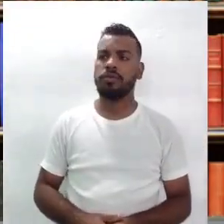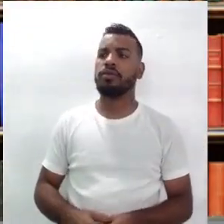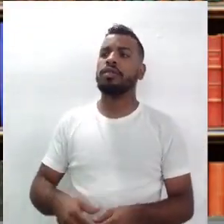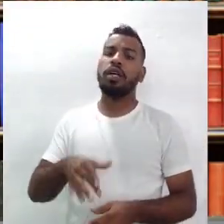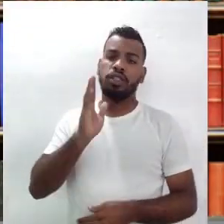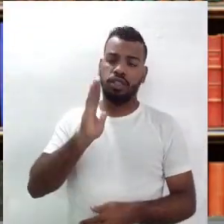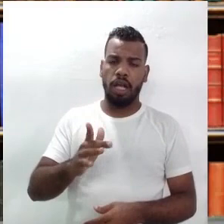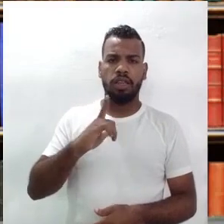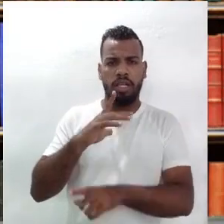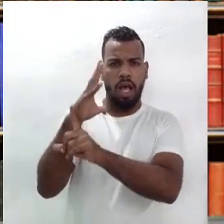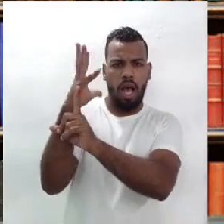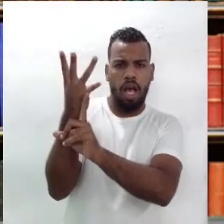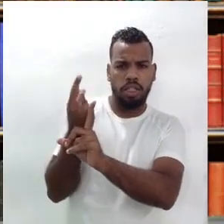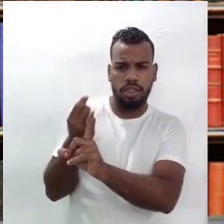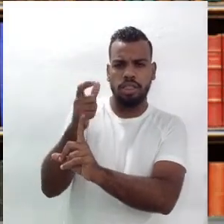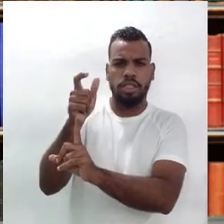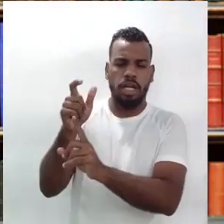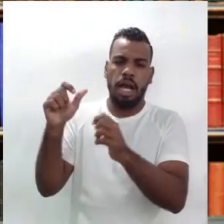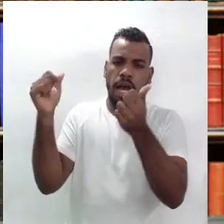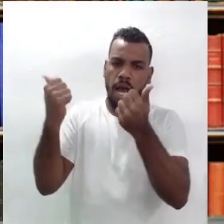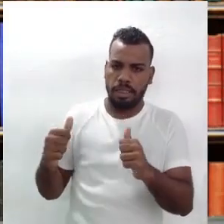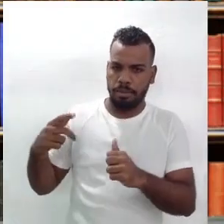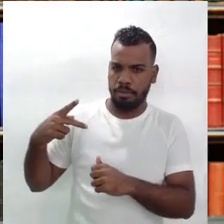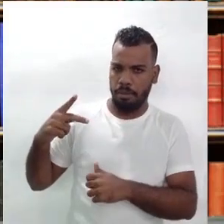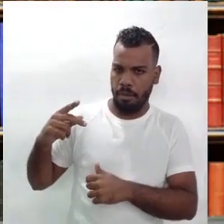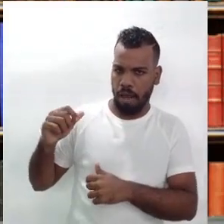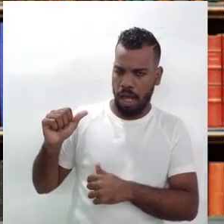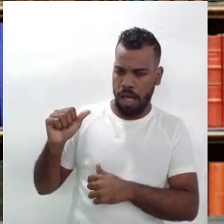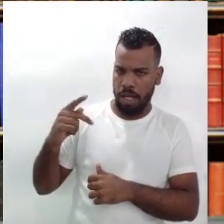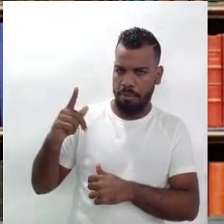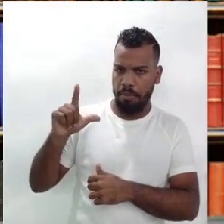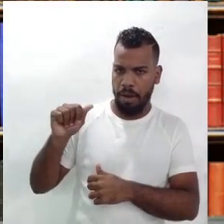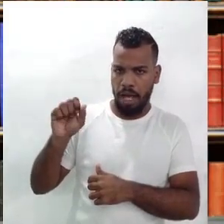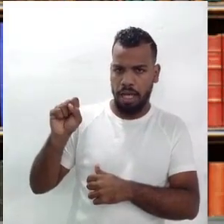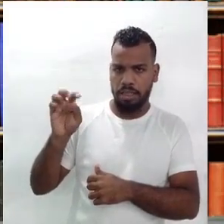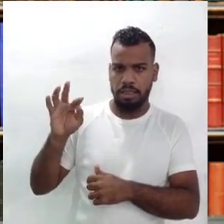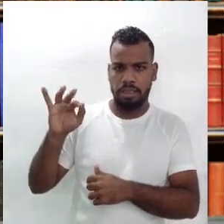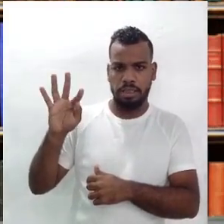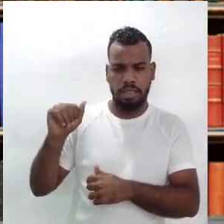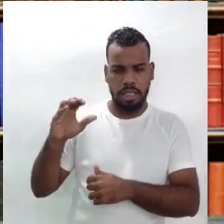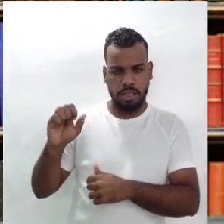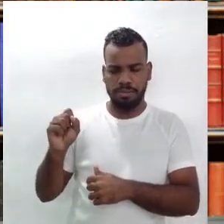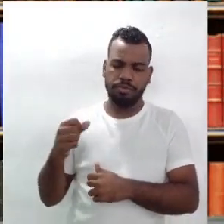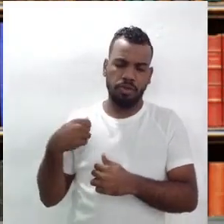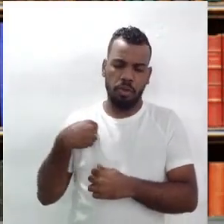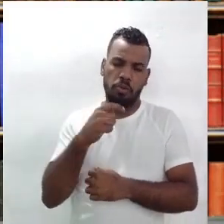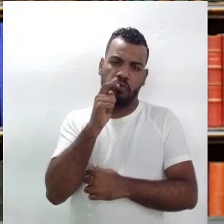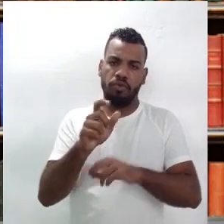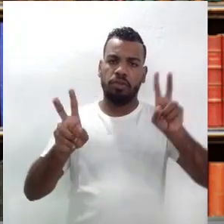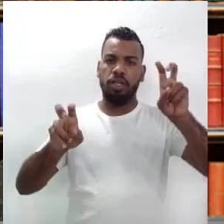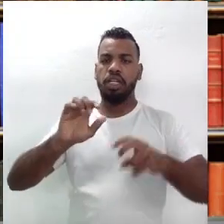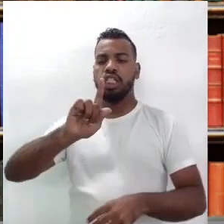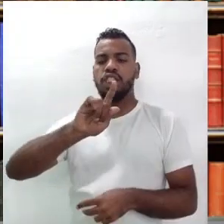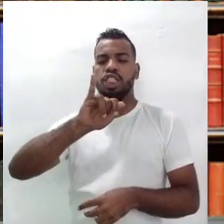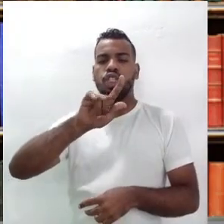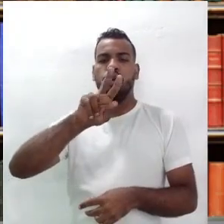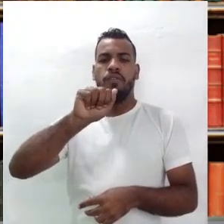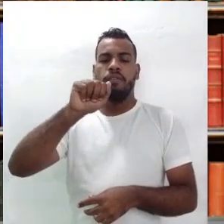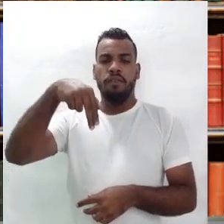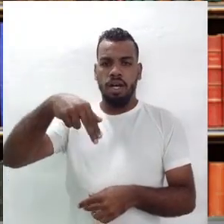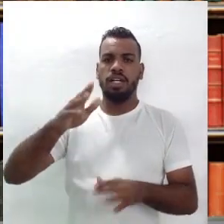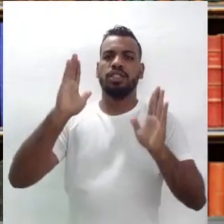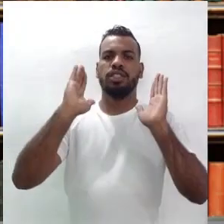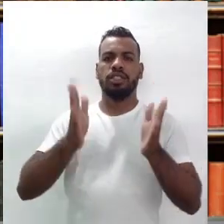artistas, e aí eu posso citar claramente Gilvão Samico, muito inclinado